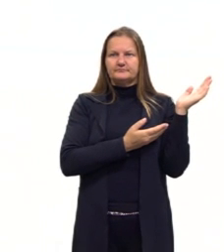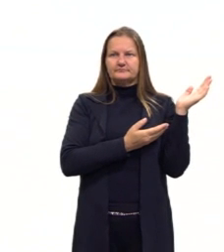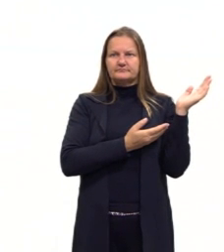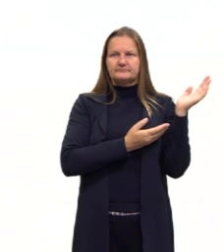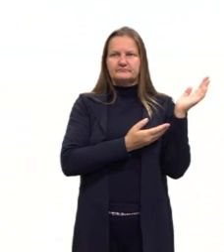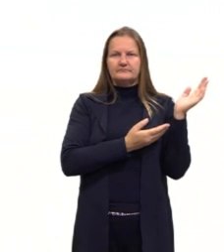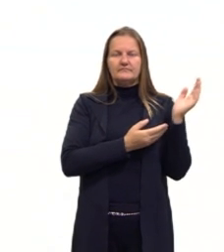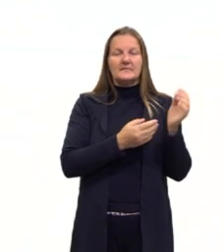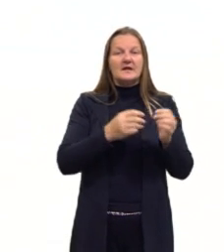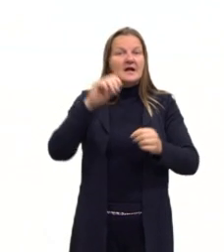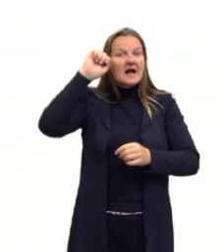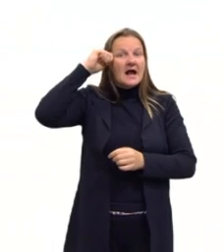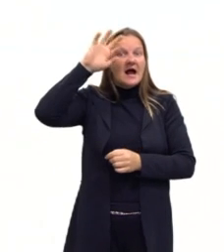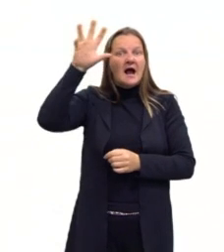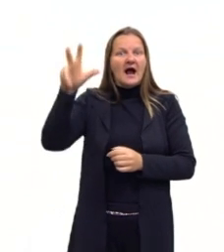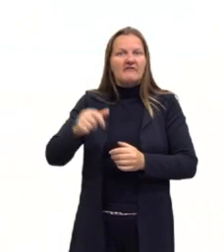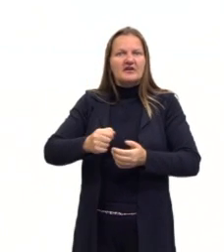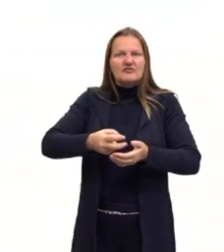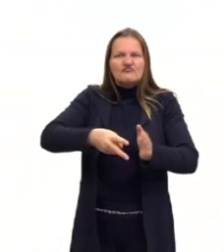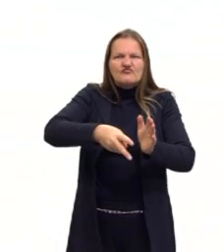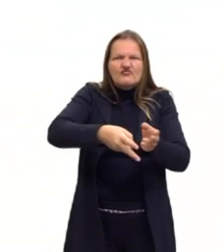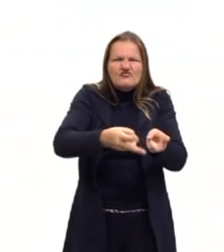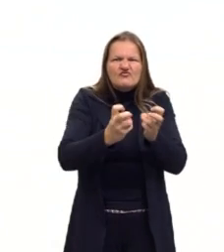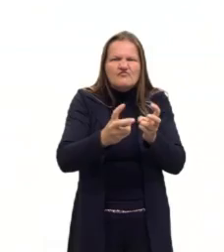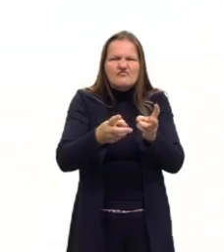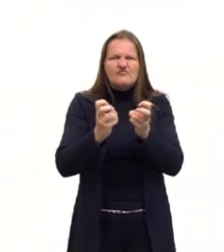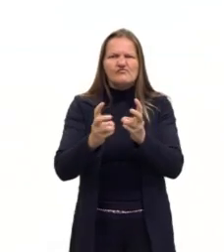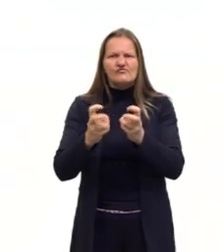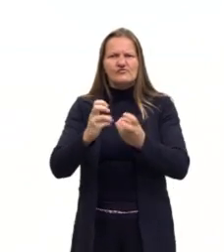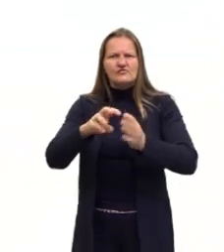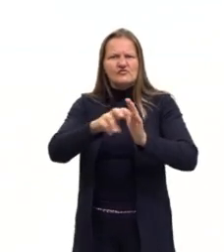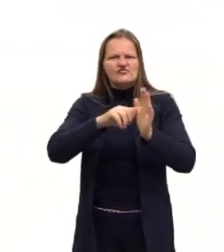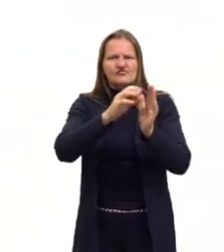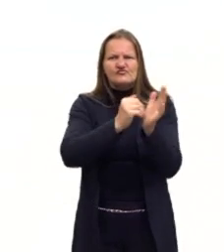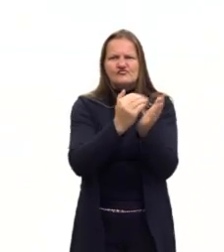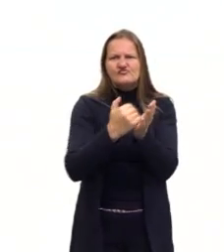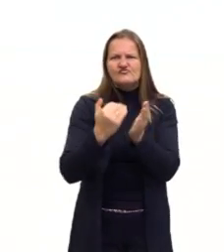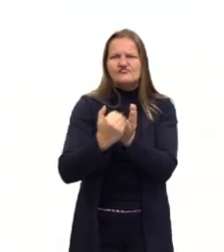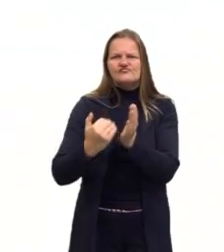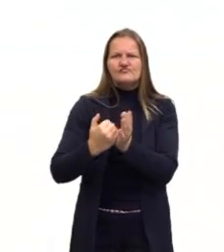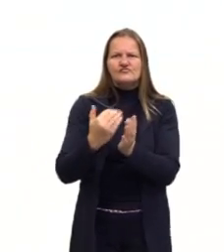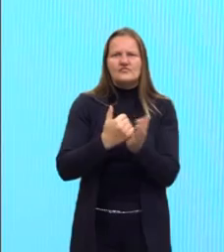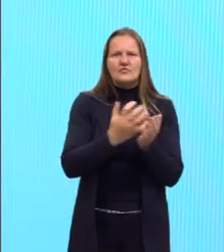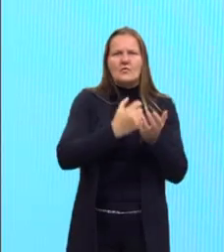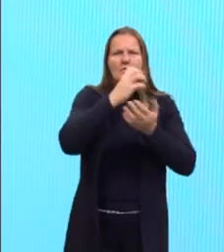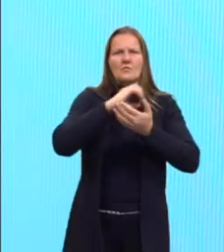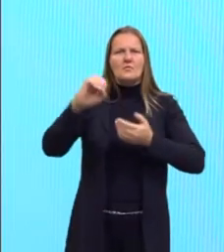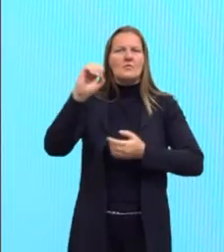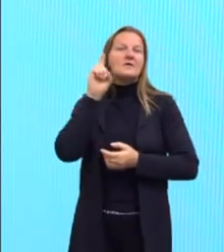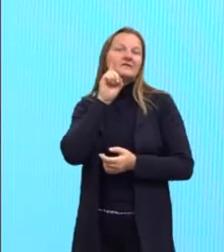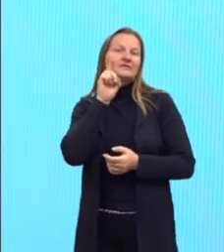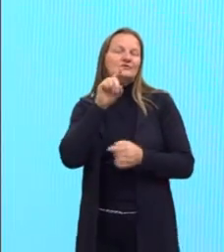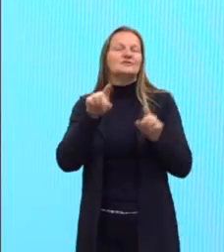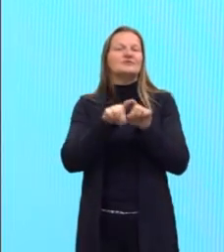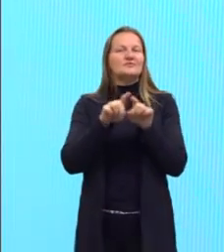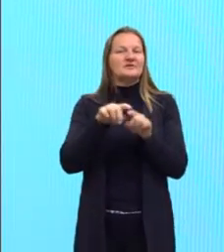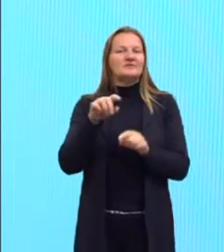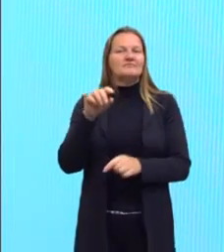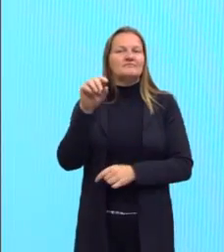ali, né, os seus bens, as suas riquezas, e sendo transferida tanto para os Estados Unidos quanto para